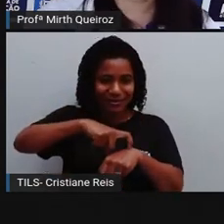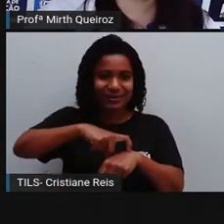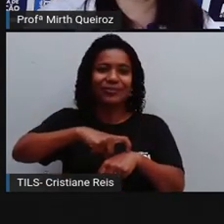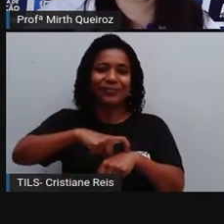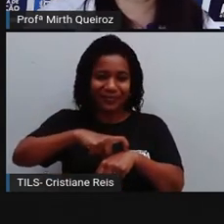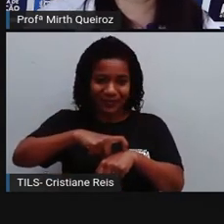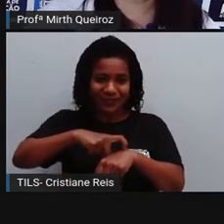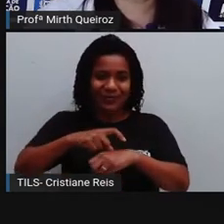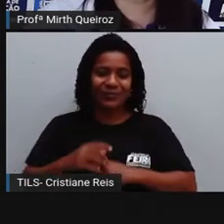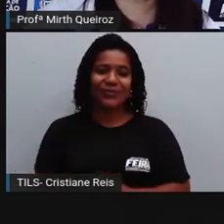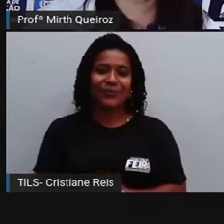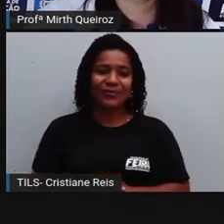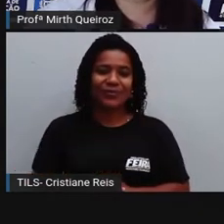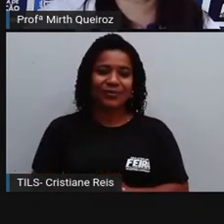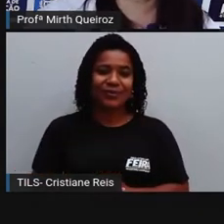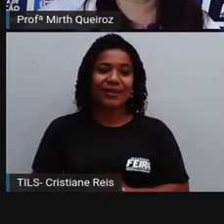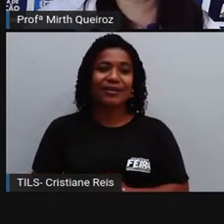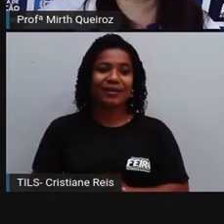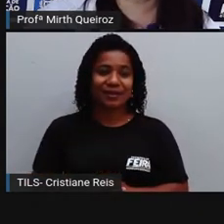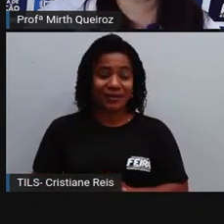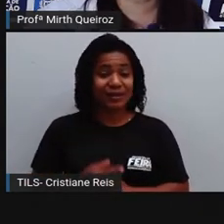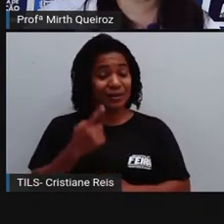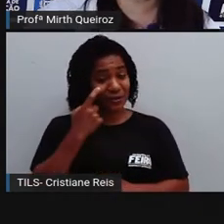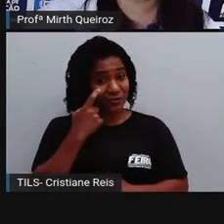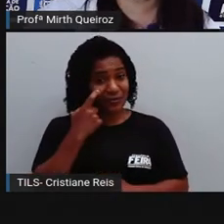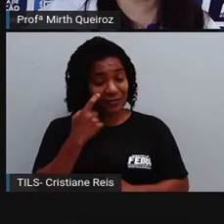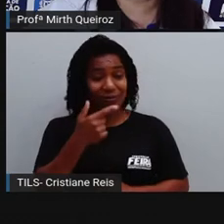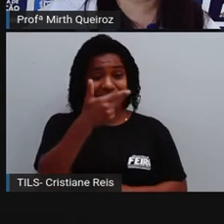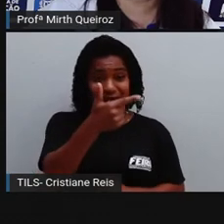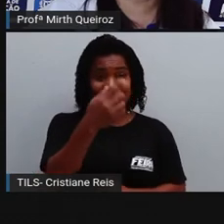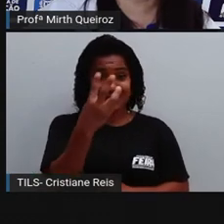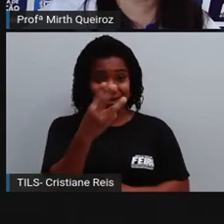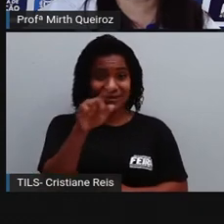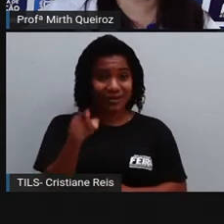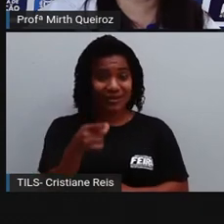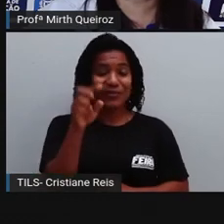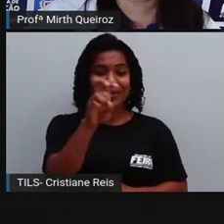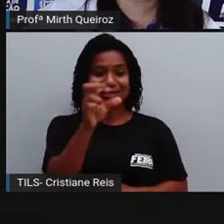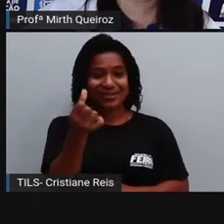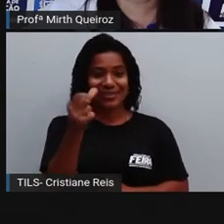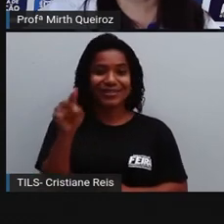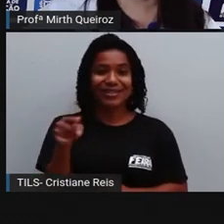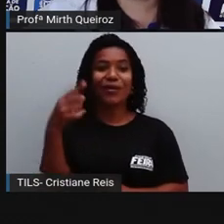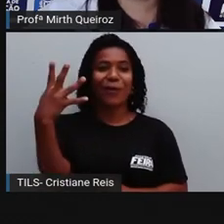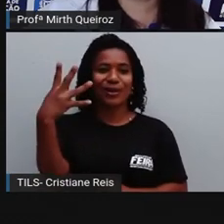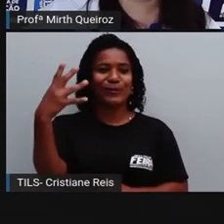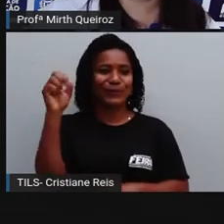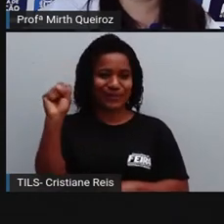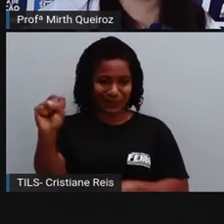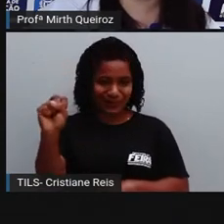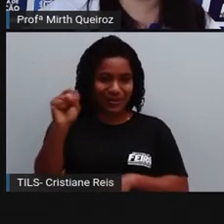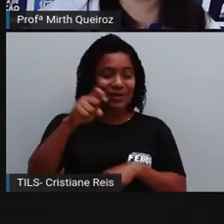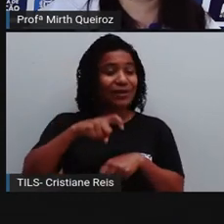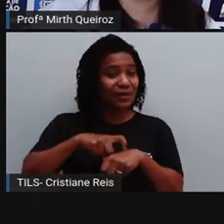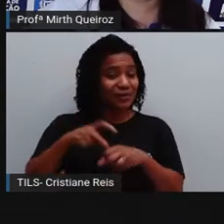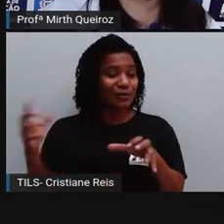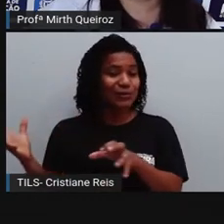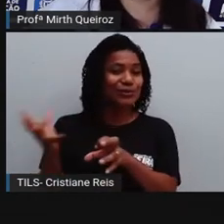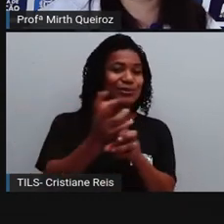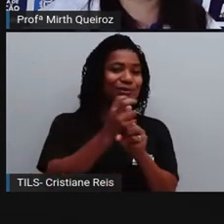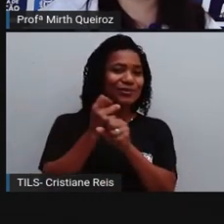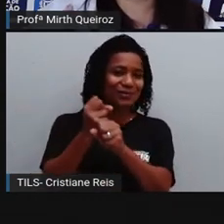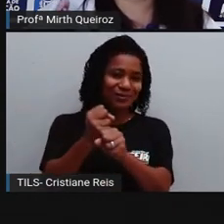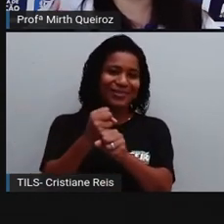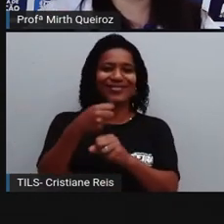Uma vez que, na verdade, é exatamente 23 horas, 56 minutos e 4 segundos. Só que para ficar mais fácil,